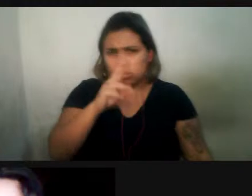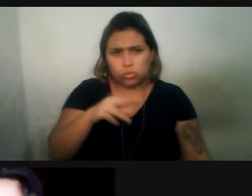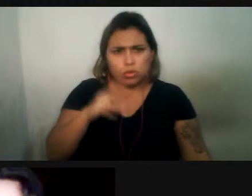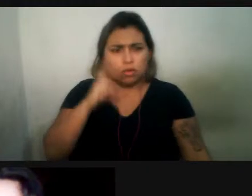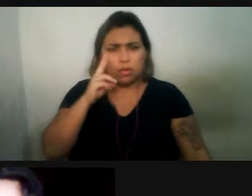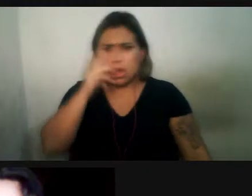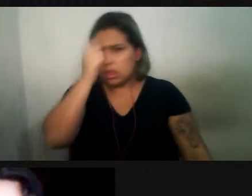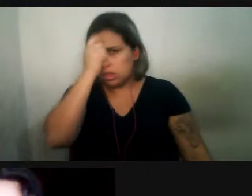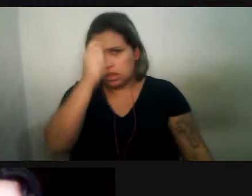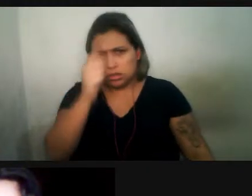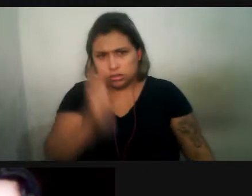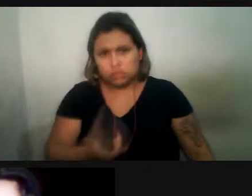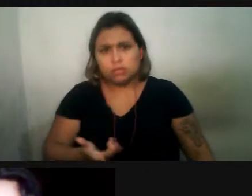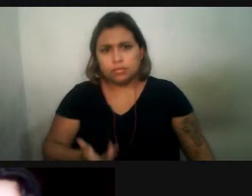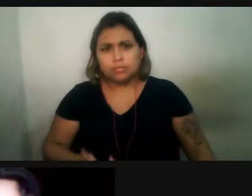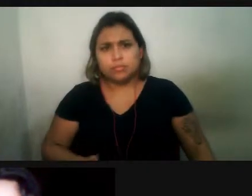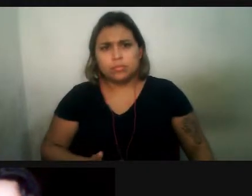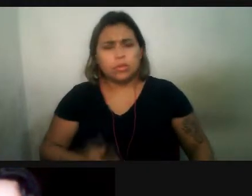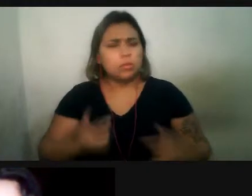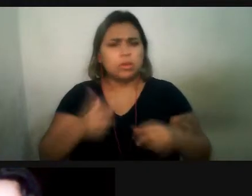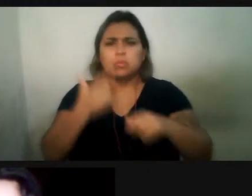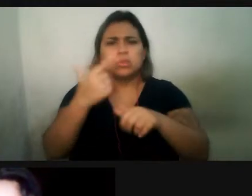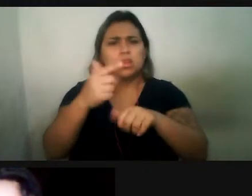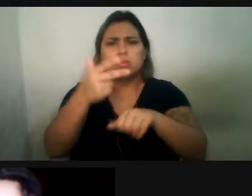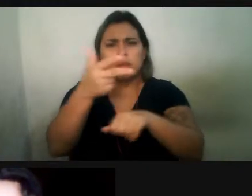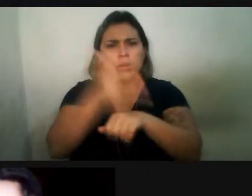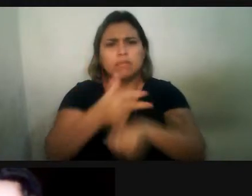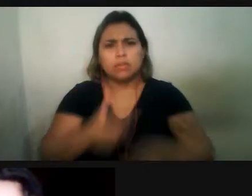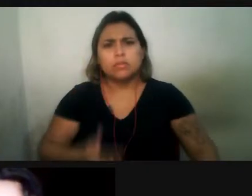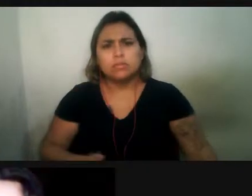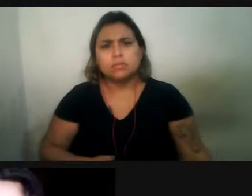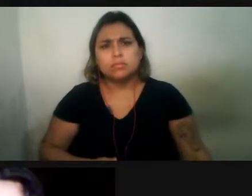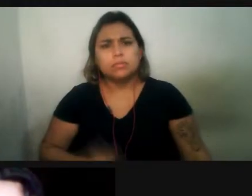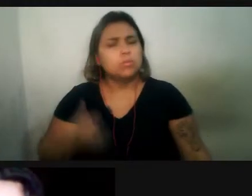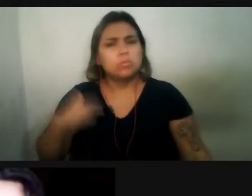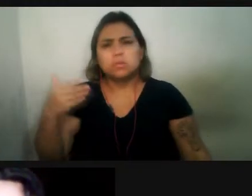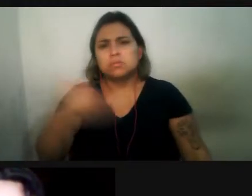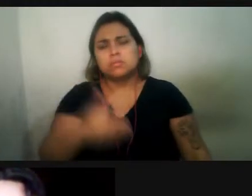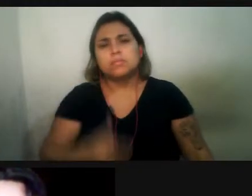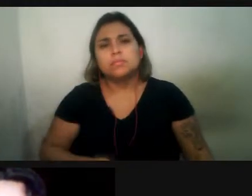até porque não tem muita coisa gravada nesse sentido, né, não é o que eu presenciei muitas vezes.